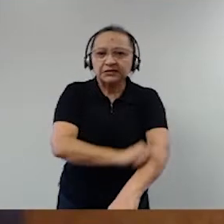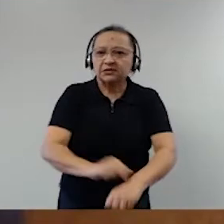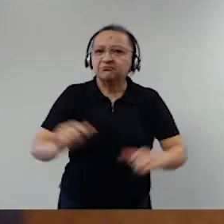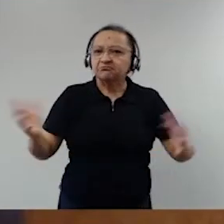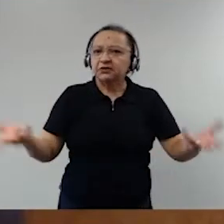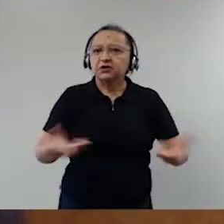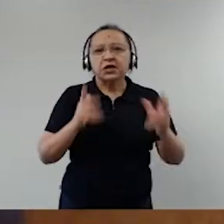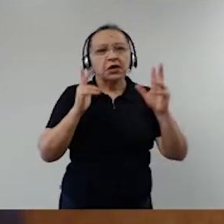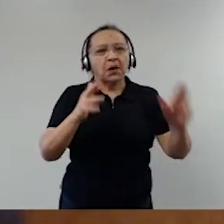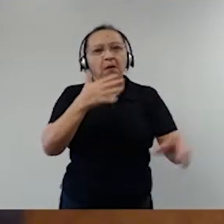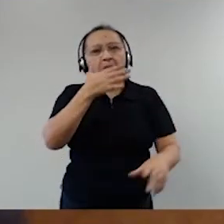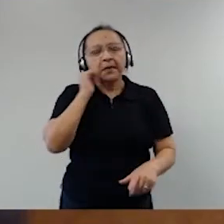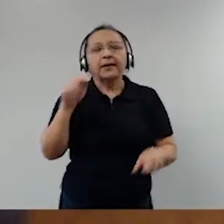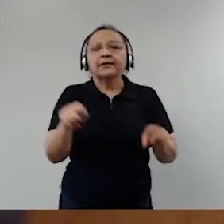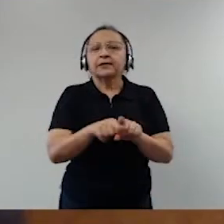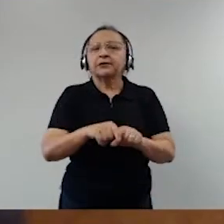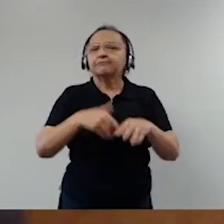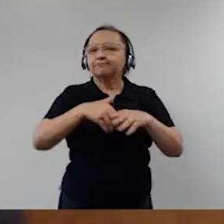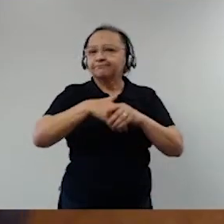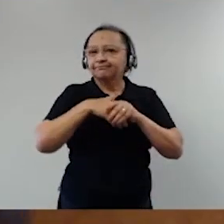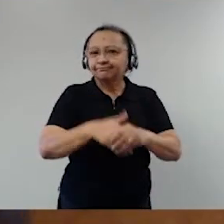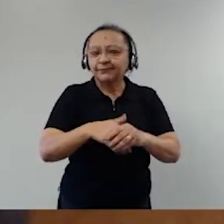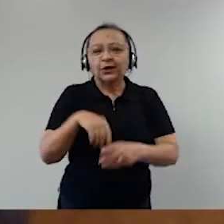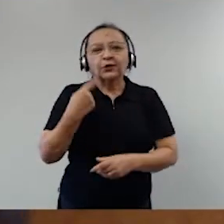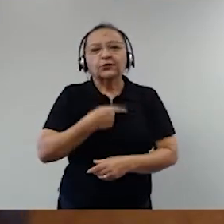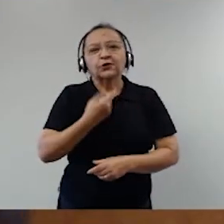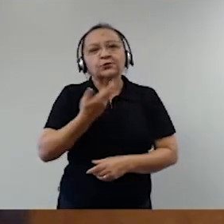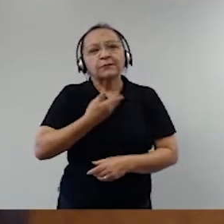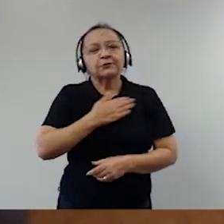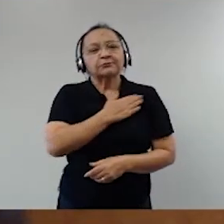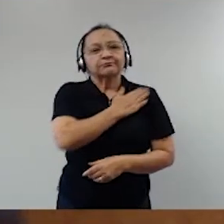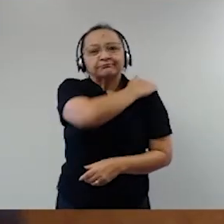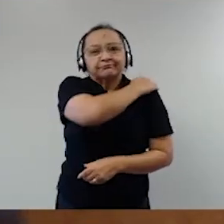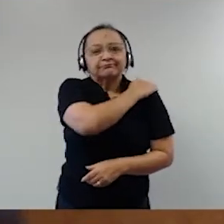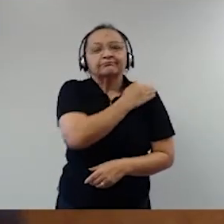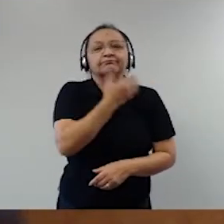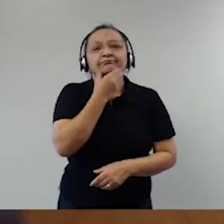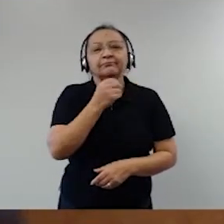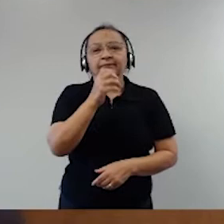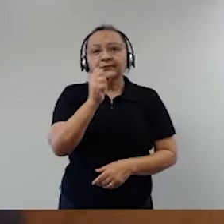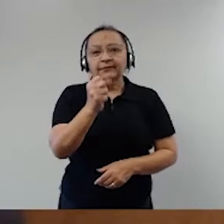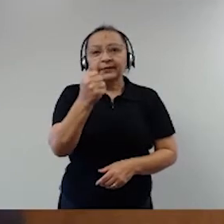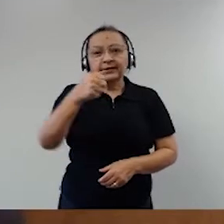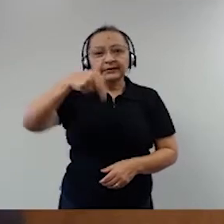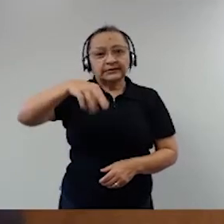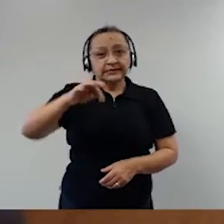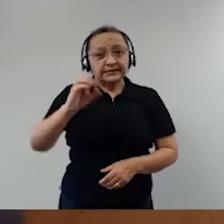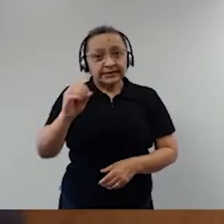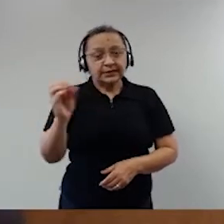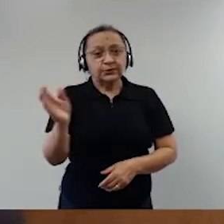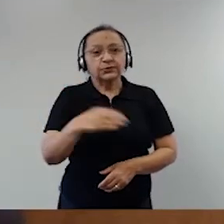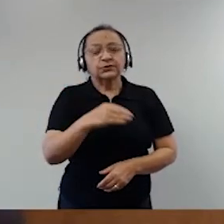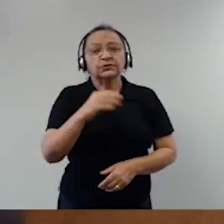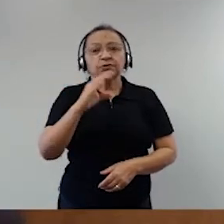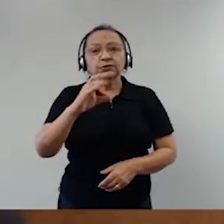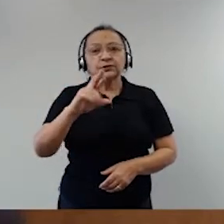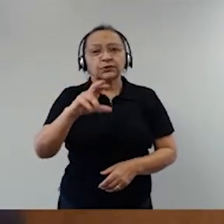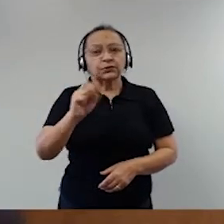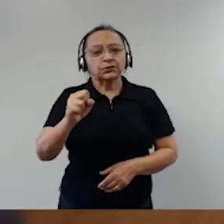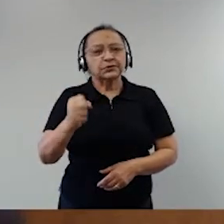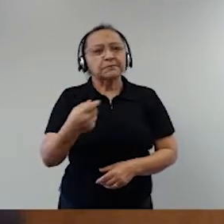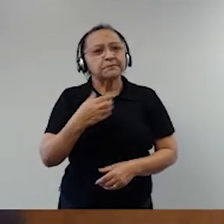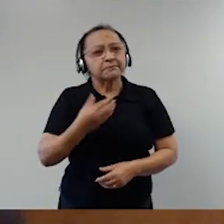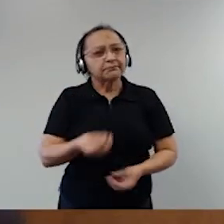Quero também cumprimentar nosso general Santos Cruz, dizer que é uma honra participar desse painel com um ilustre